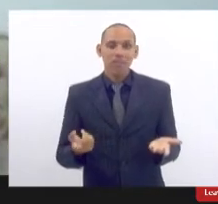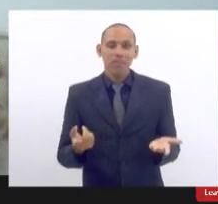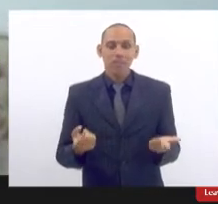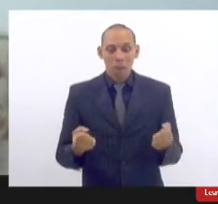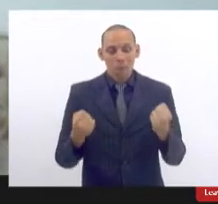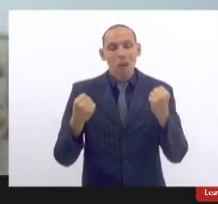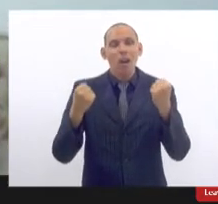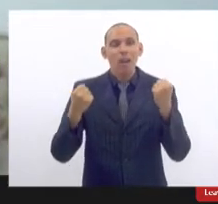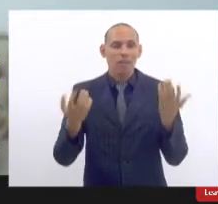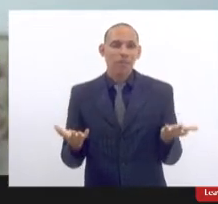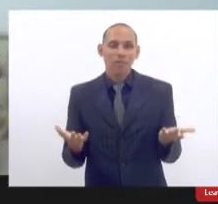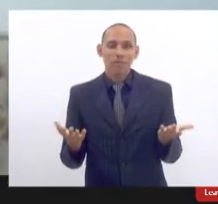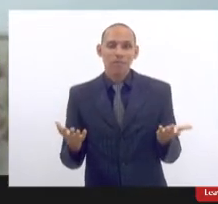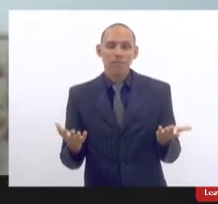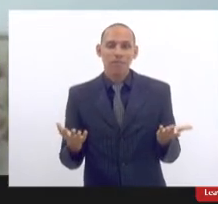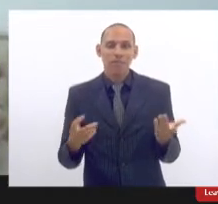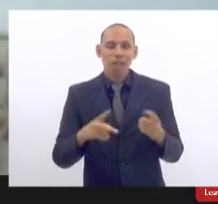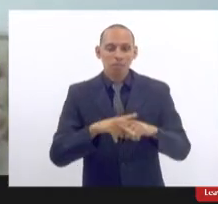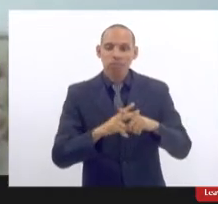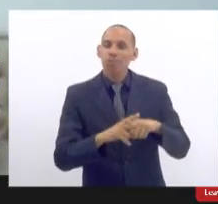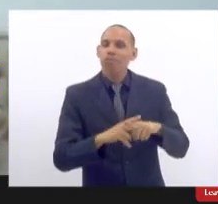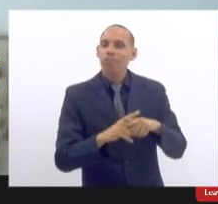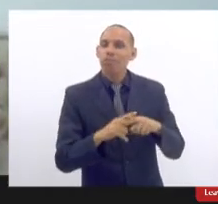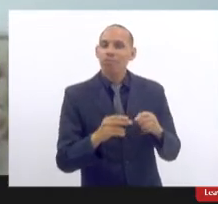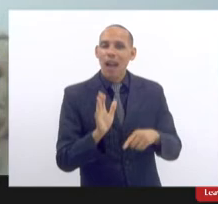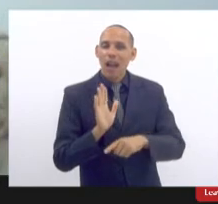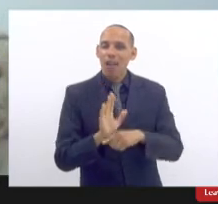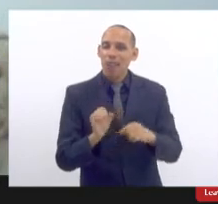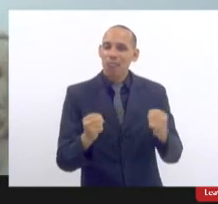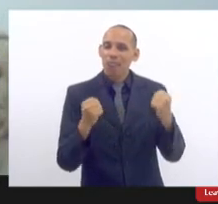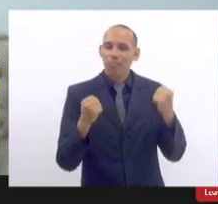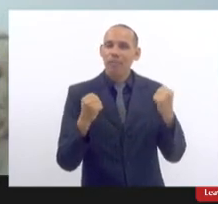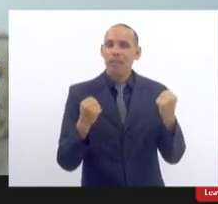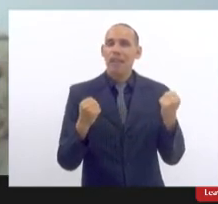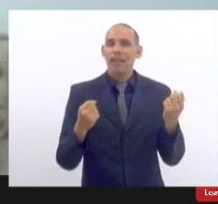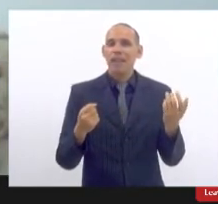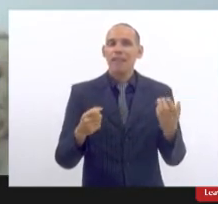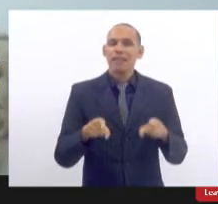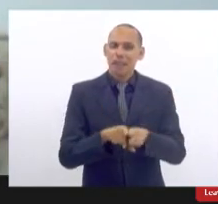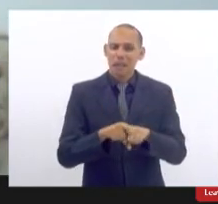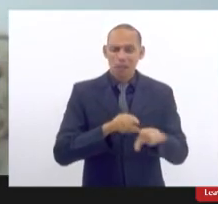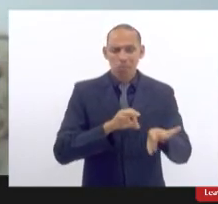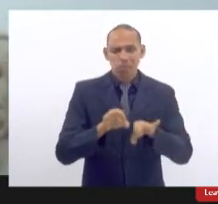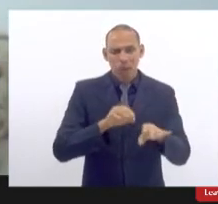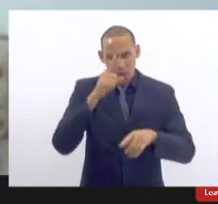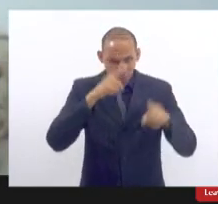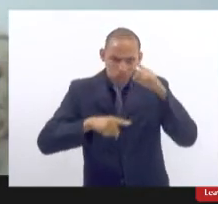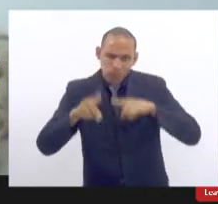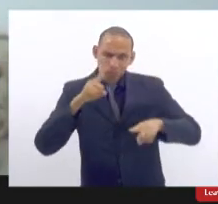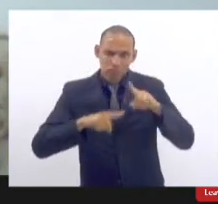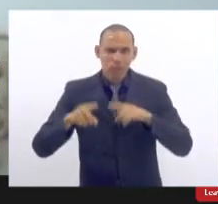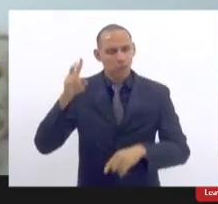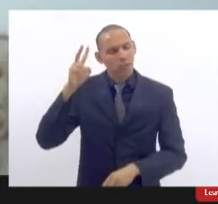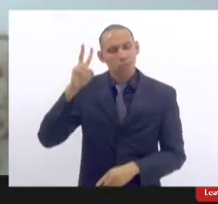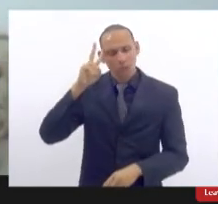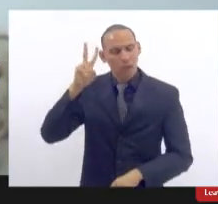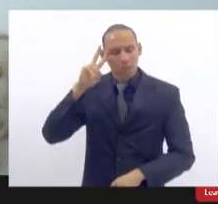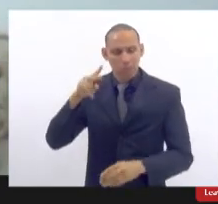poder, certamente se torna aqui de poder e de controle e de dominação nisso que já é histórico,